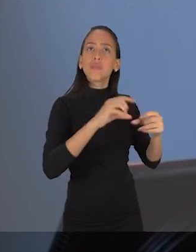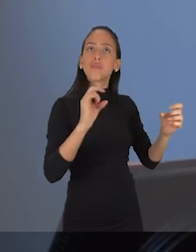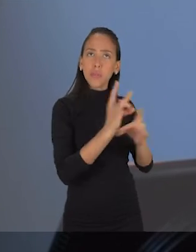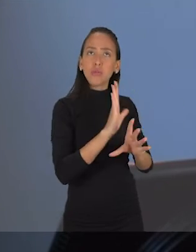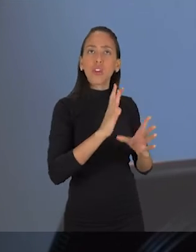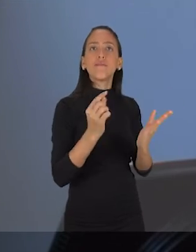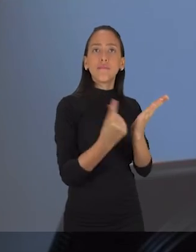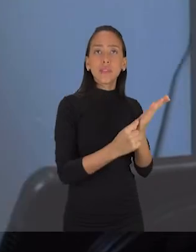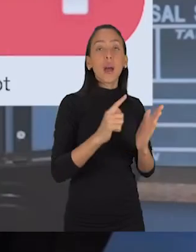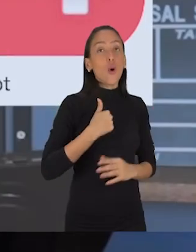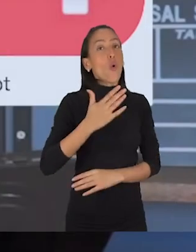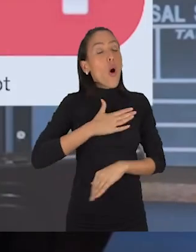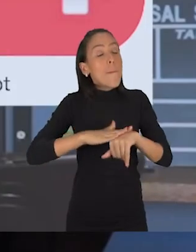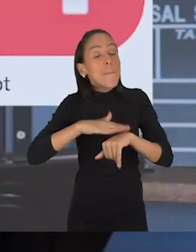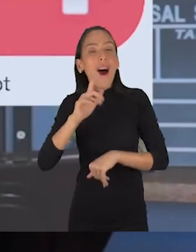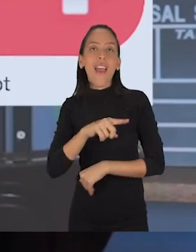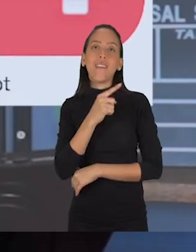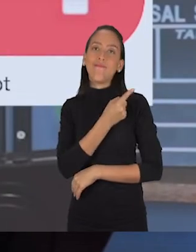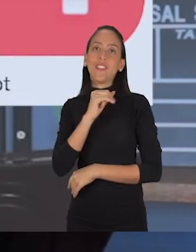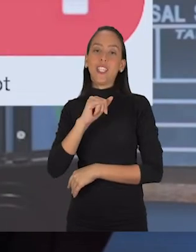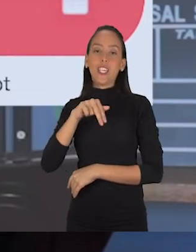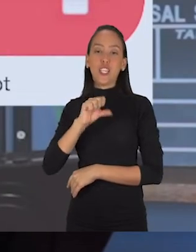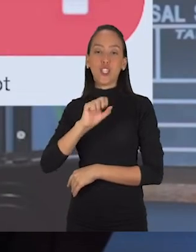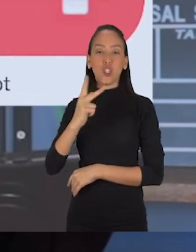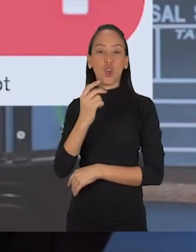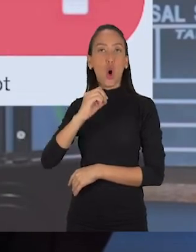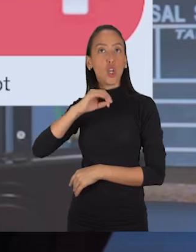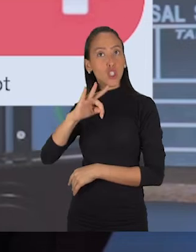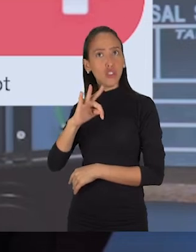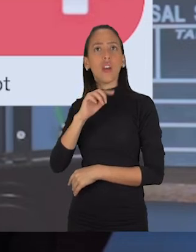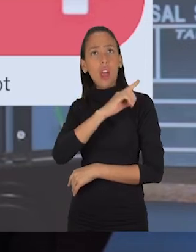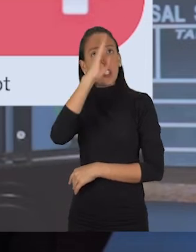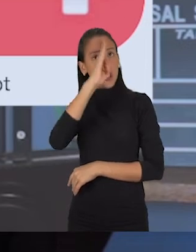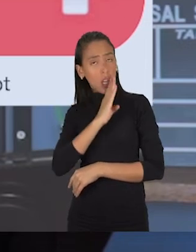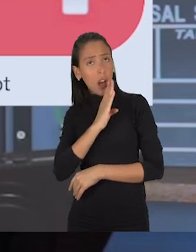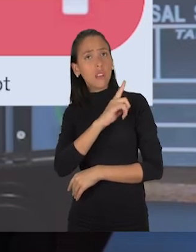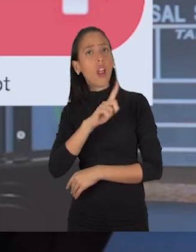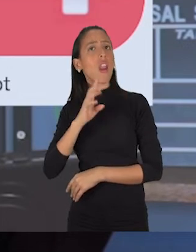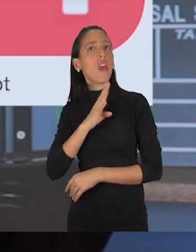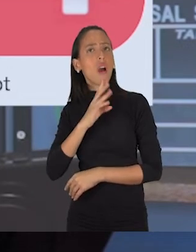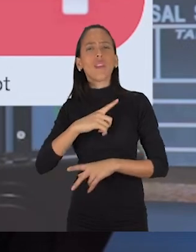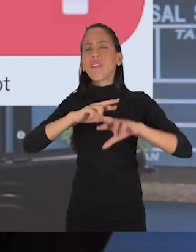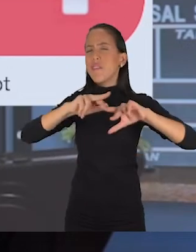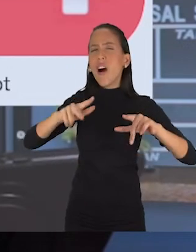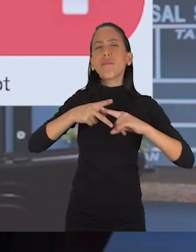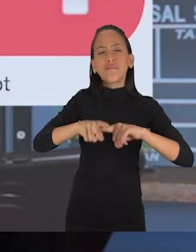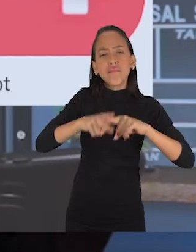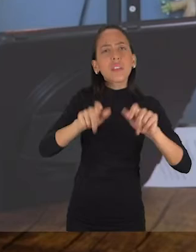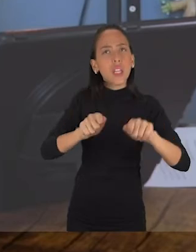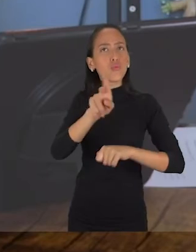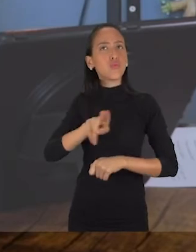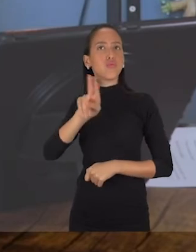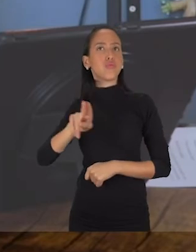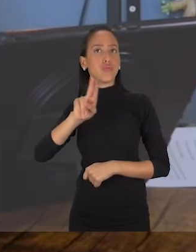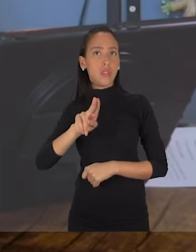gosto, vou deixar aqui pra vocês, chama InShot. Mesmo a versão gratuita desse aplicativo, é muito bacana e tem várias ferramentas que você pode utilizar.